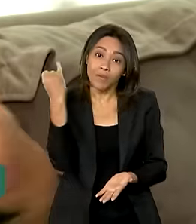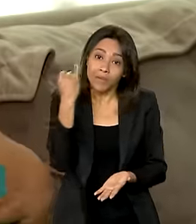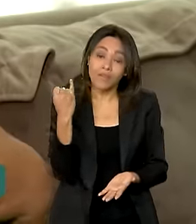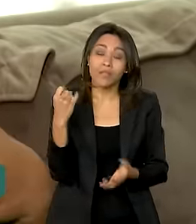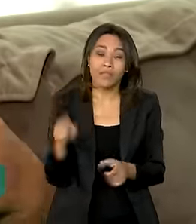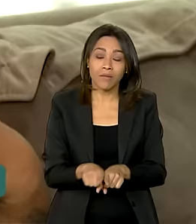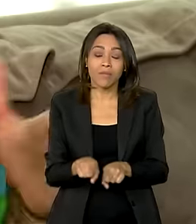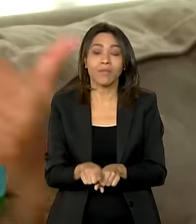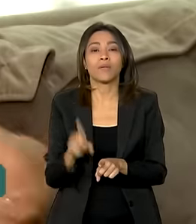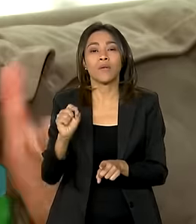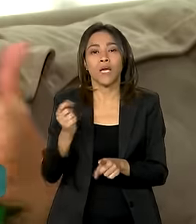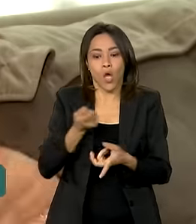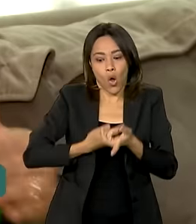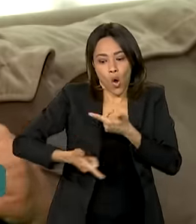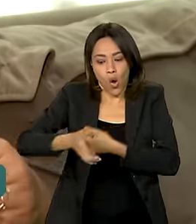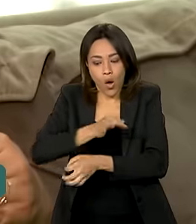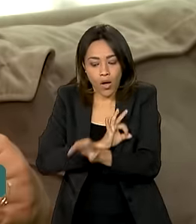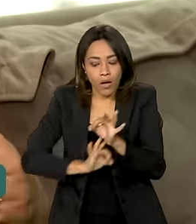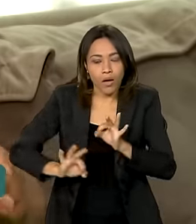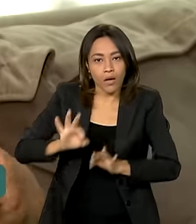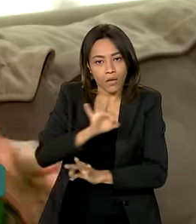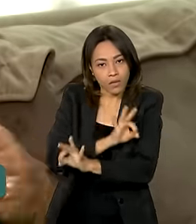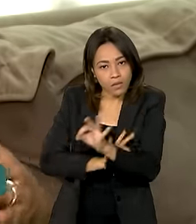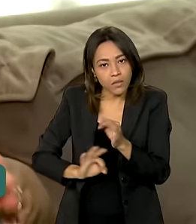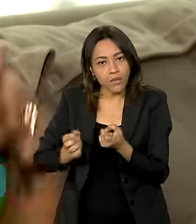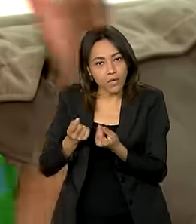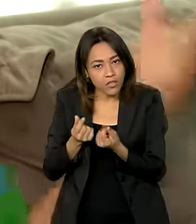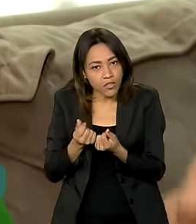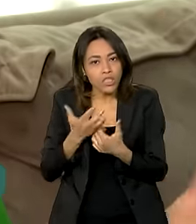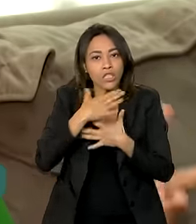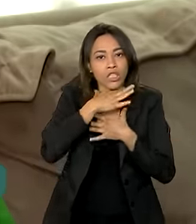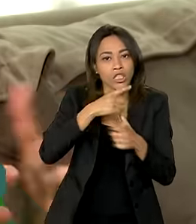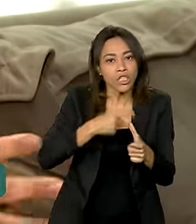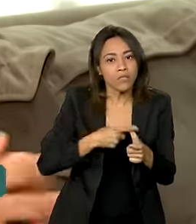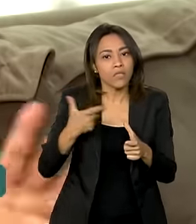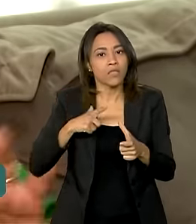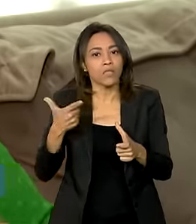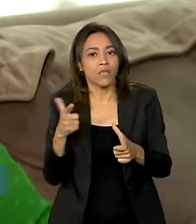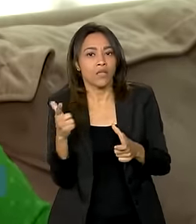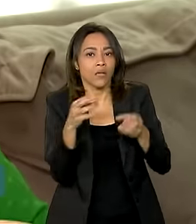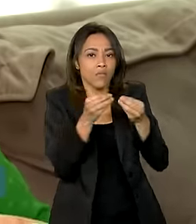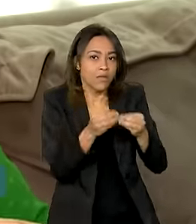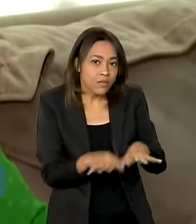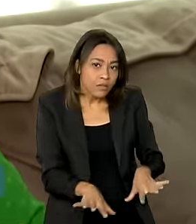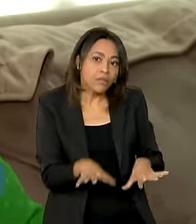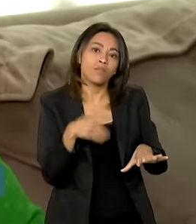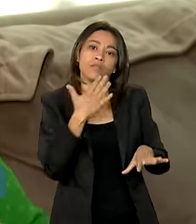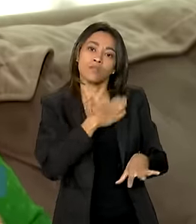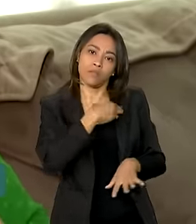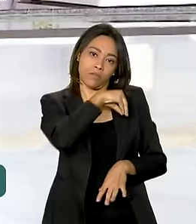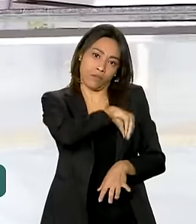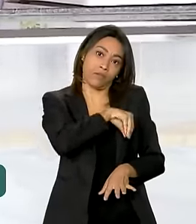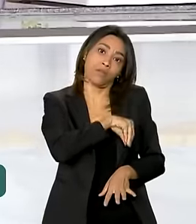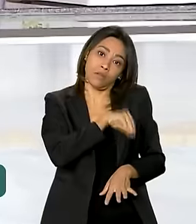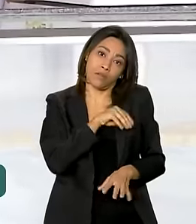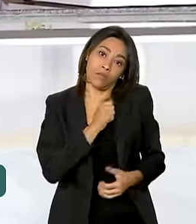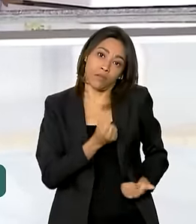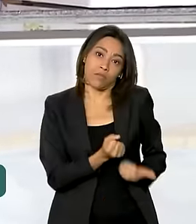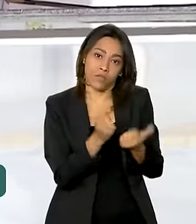importante organizar essas dívidas sem comprometer a sustentabilidade da minha família.